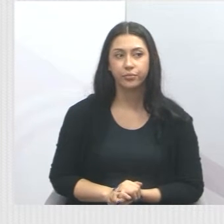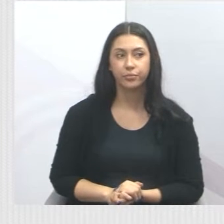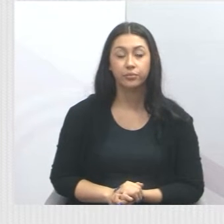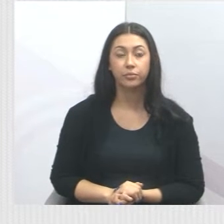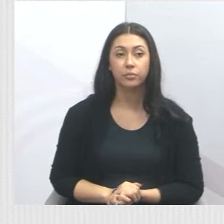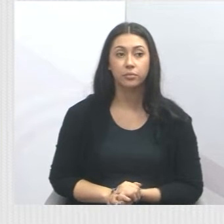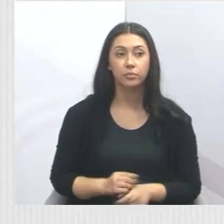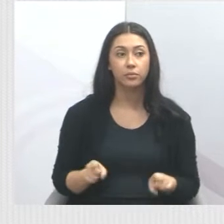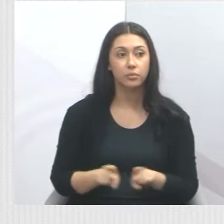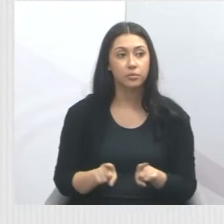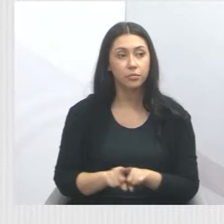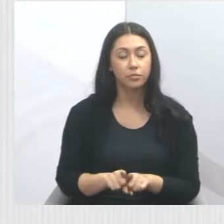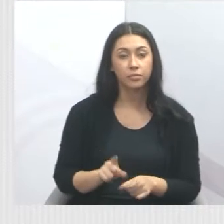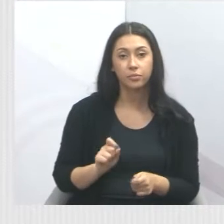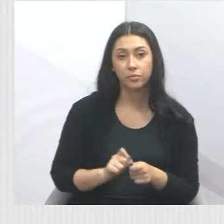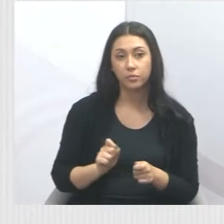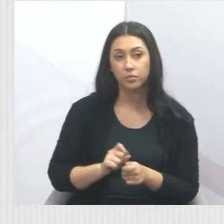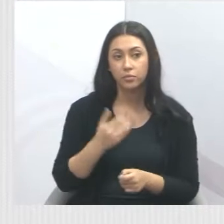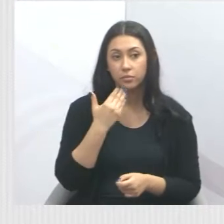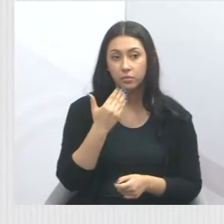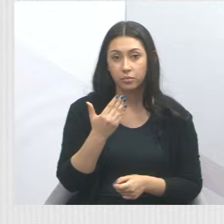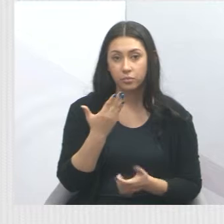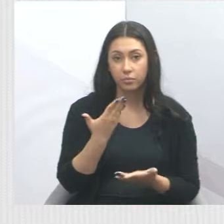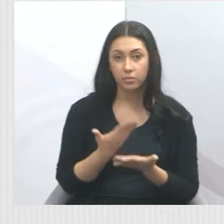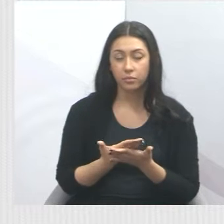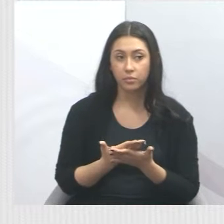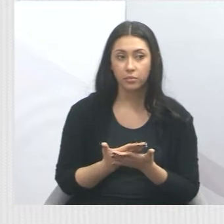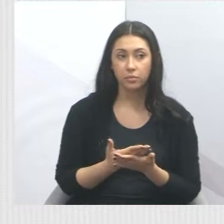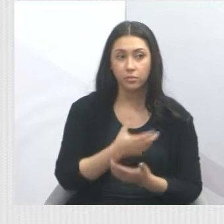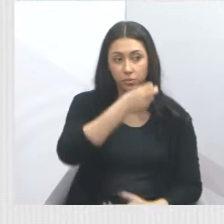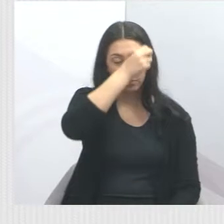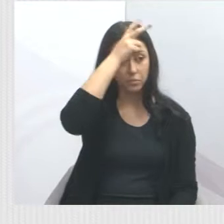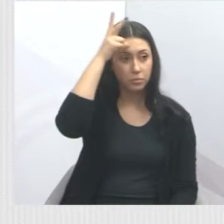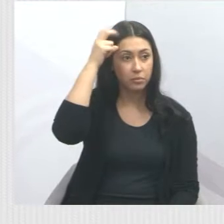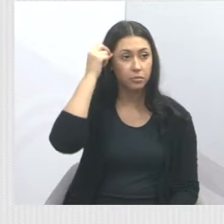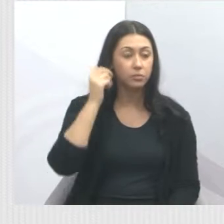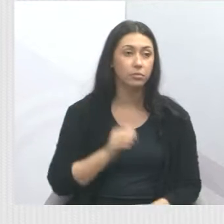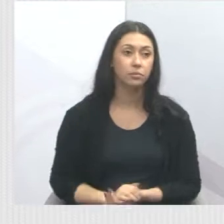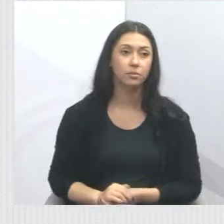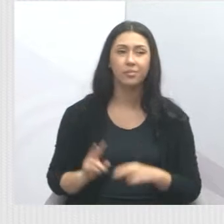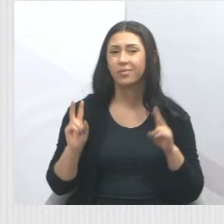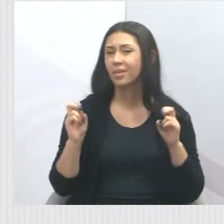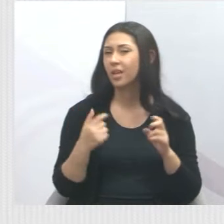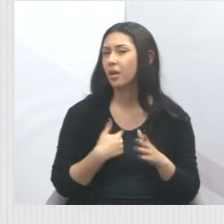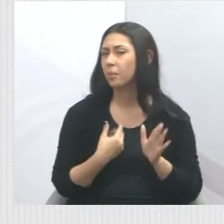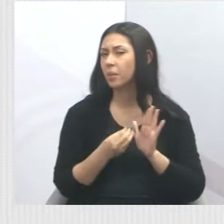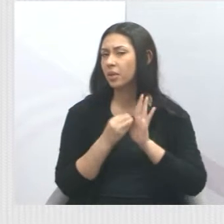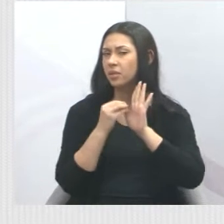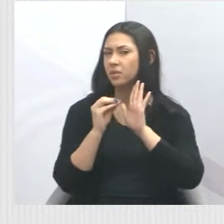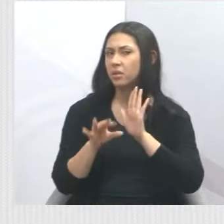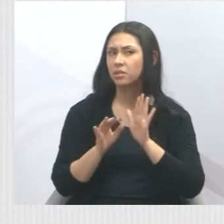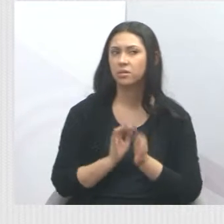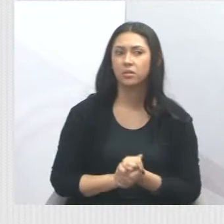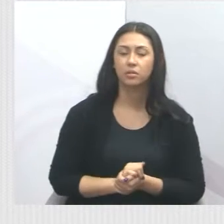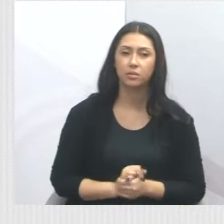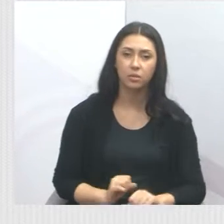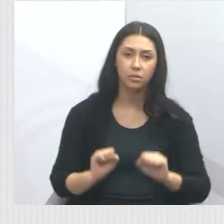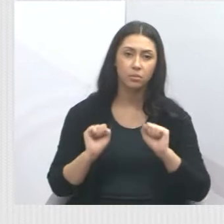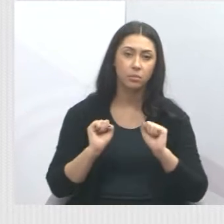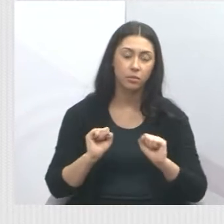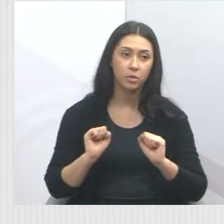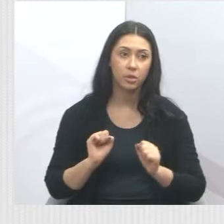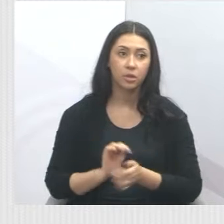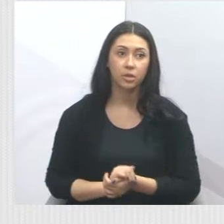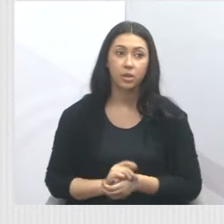Também fiz um requerimento ao prefeito para falar, uma indicação para que o prefeito pudesse fazer